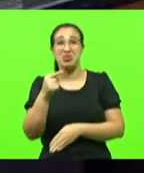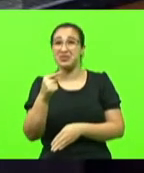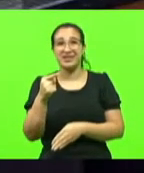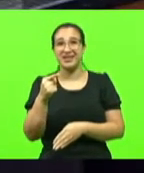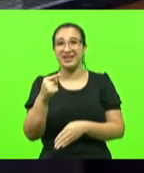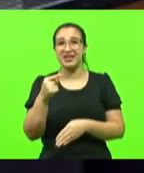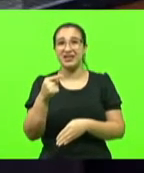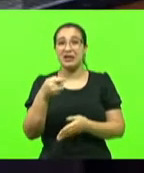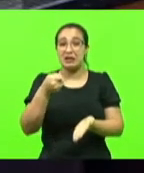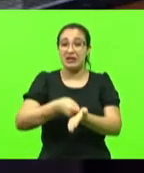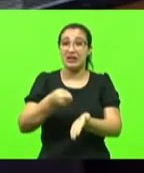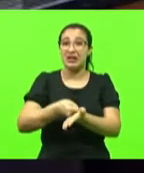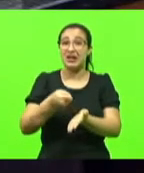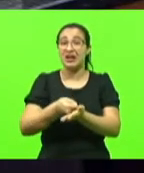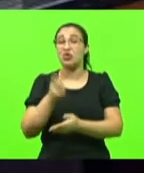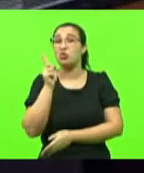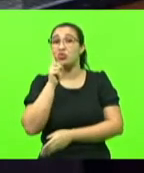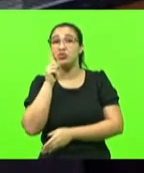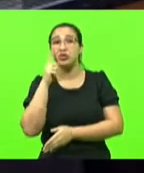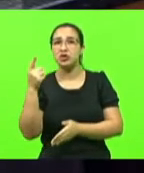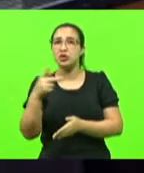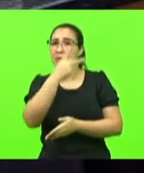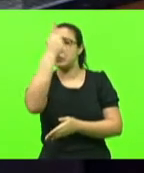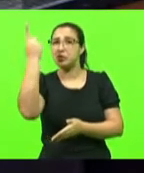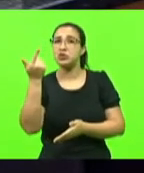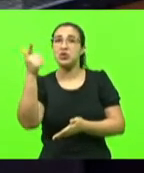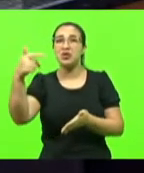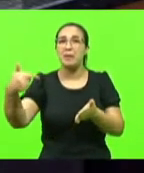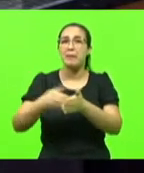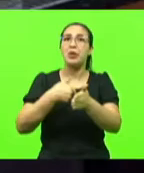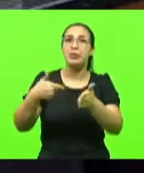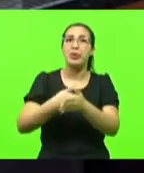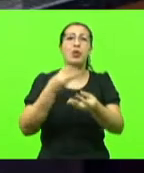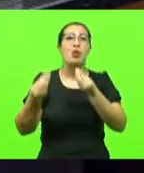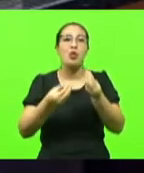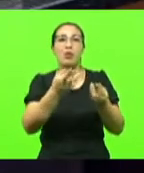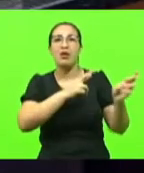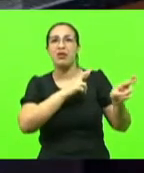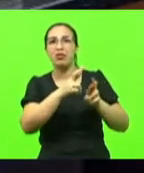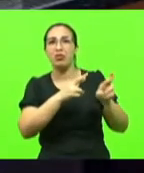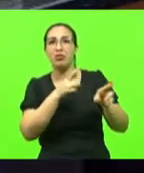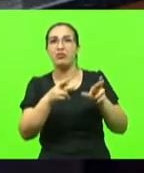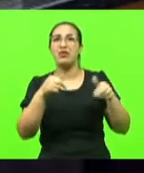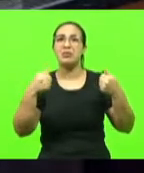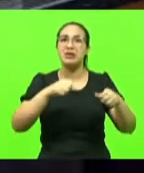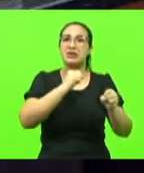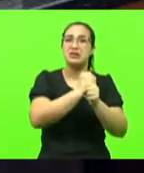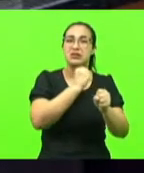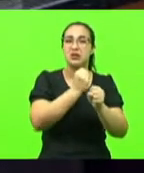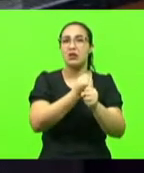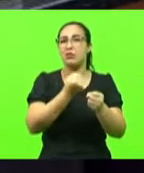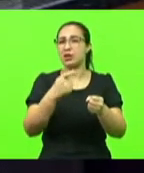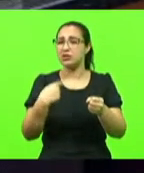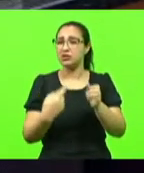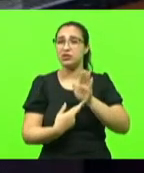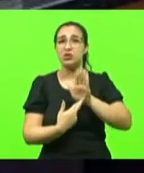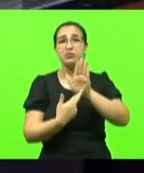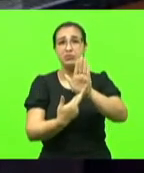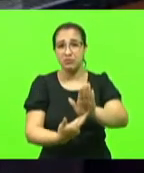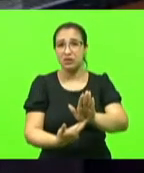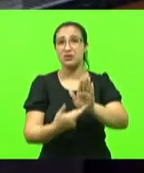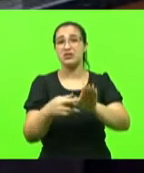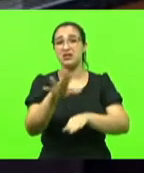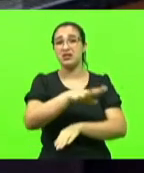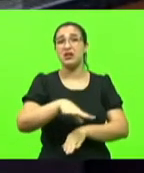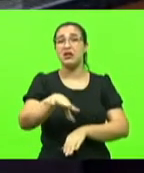é cobrado, cobrado porque nós somos deputados, estamos deputados nesse momento, representamos aquela região e